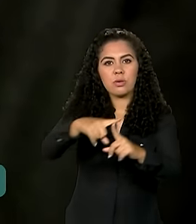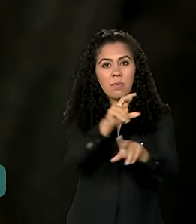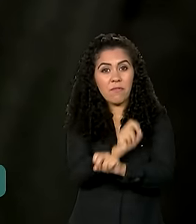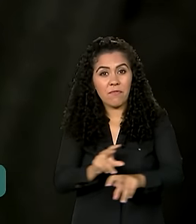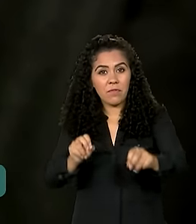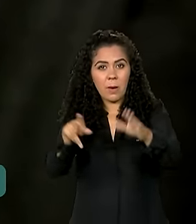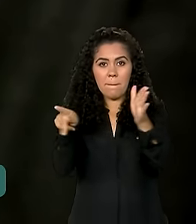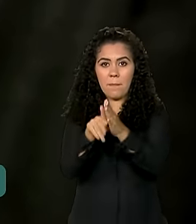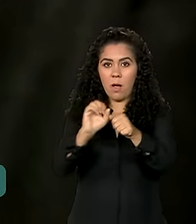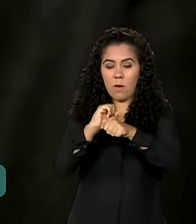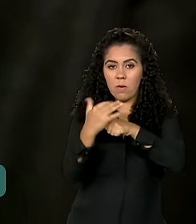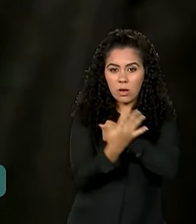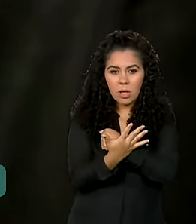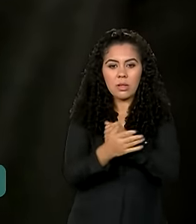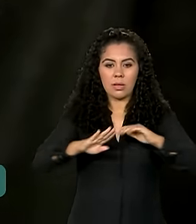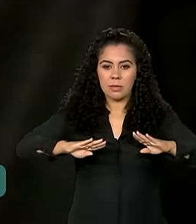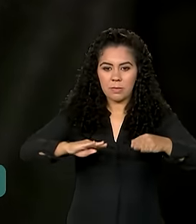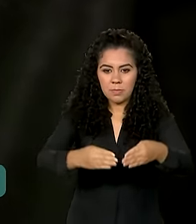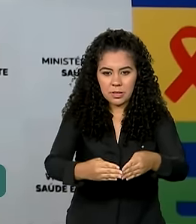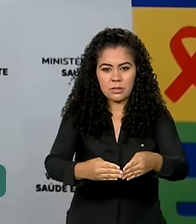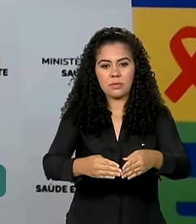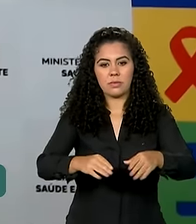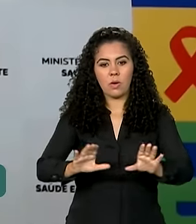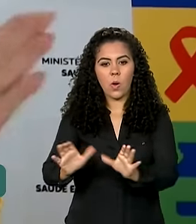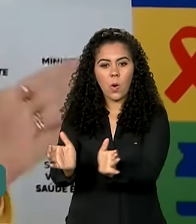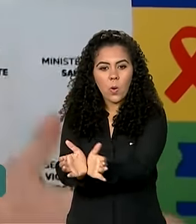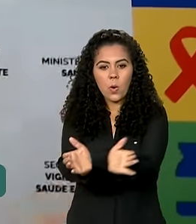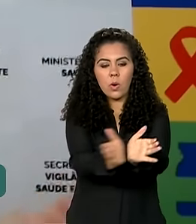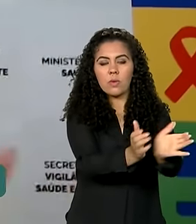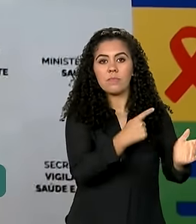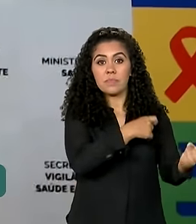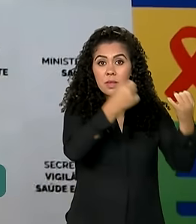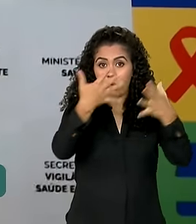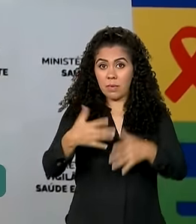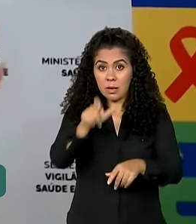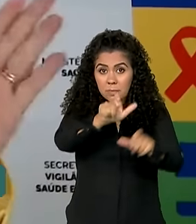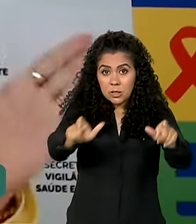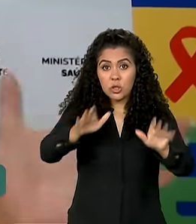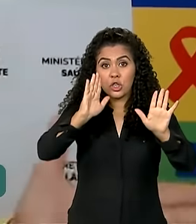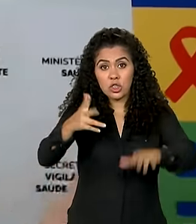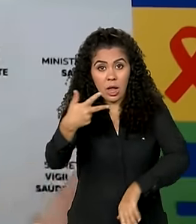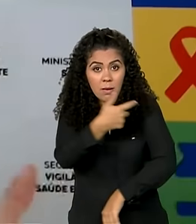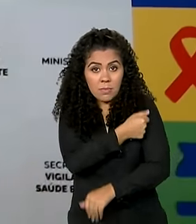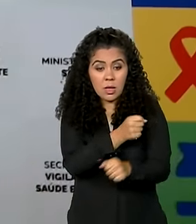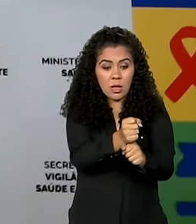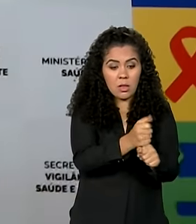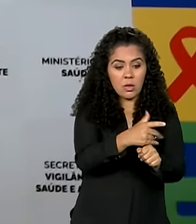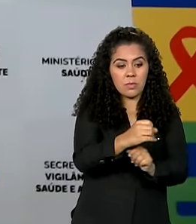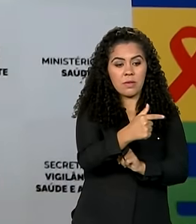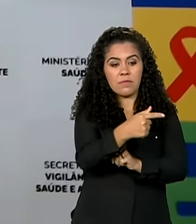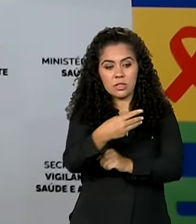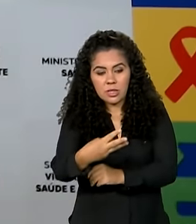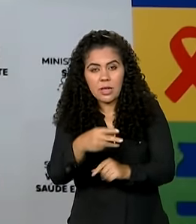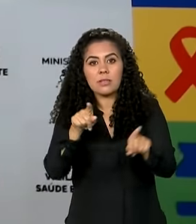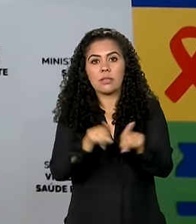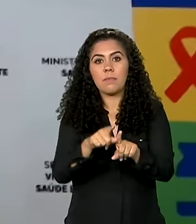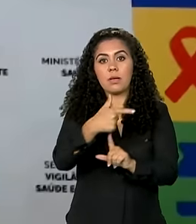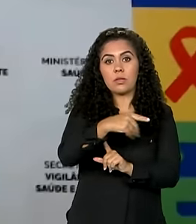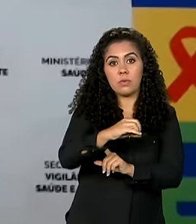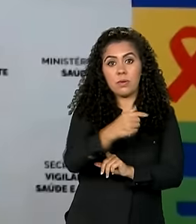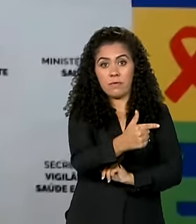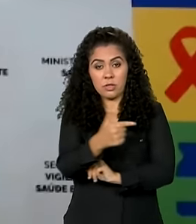ofertada aos grupos prioritários. Quem tomou em 2023, quem tomou em 2022 e que